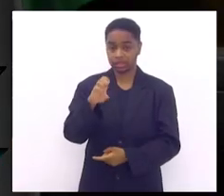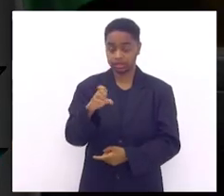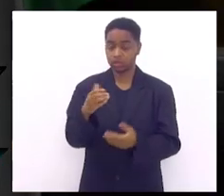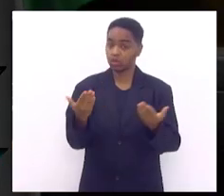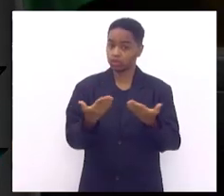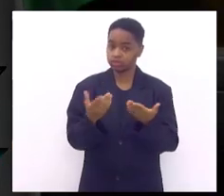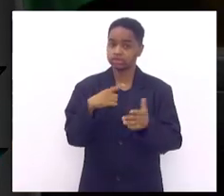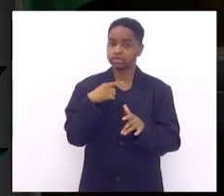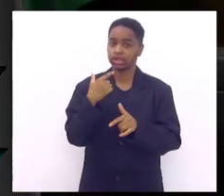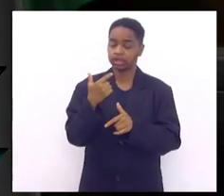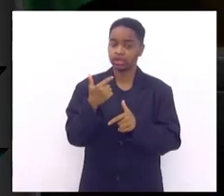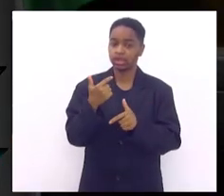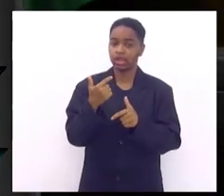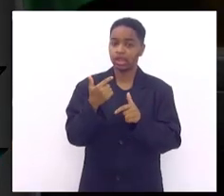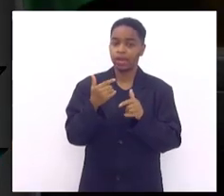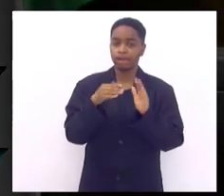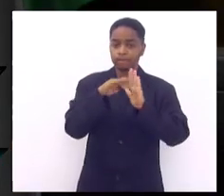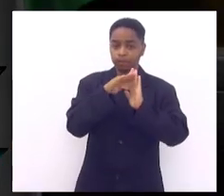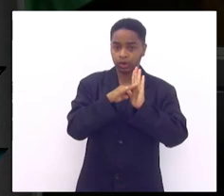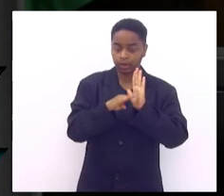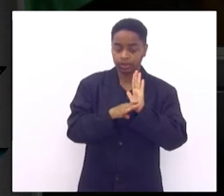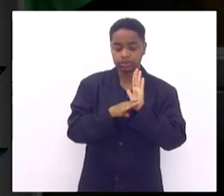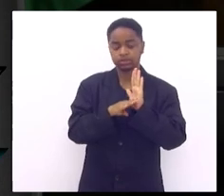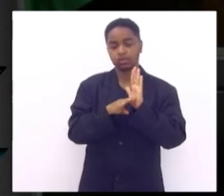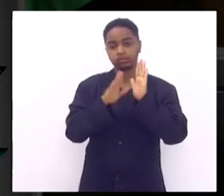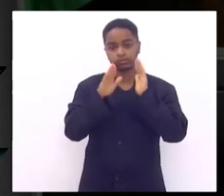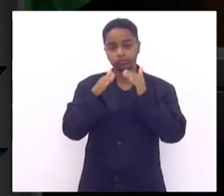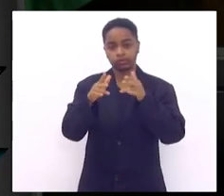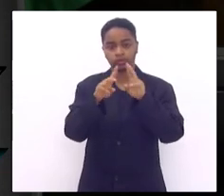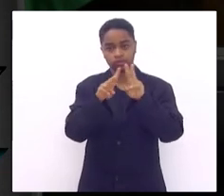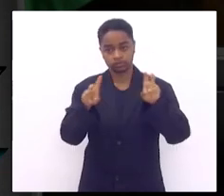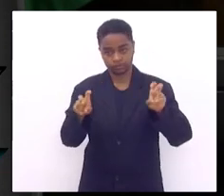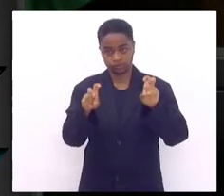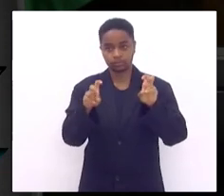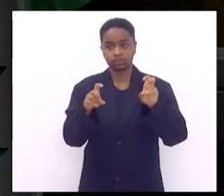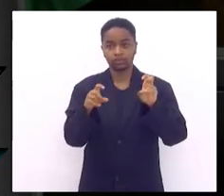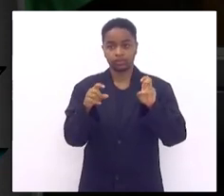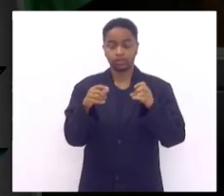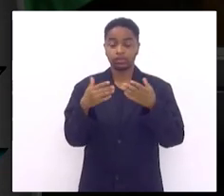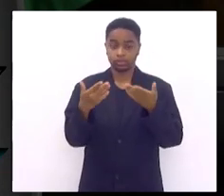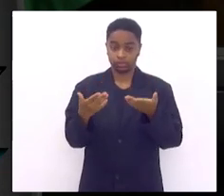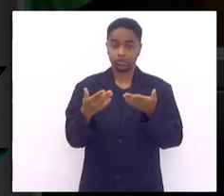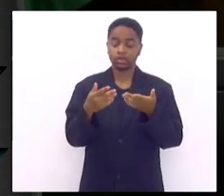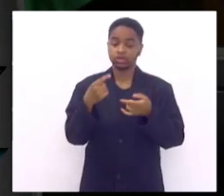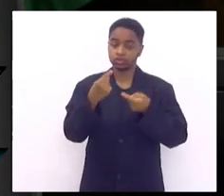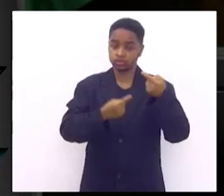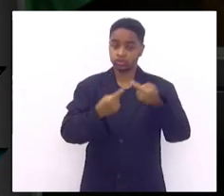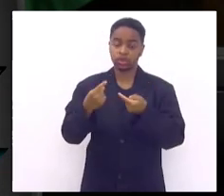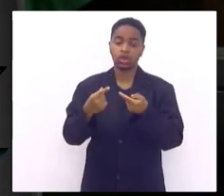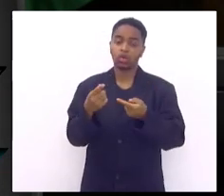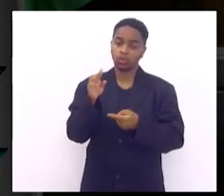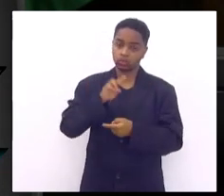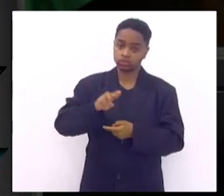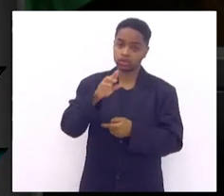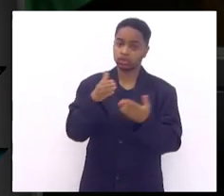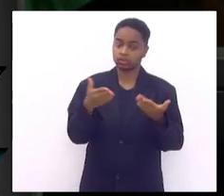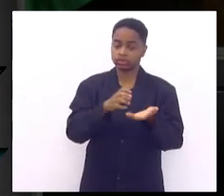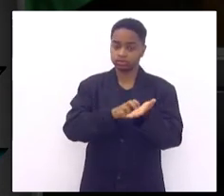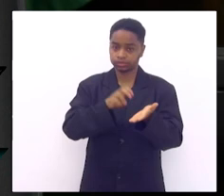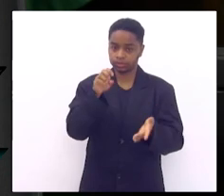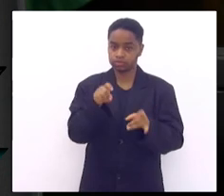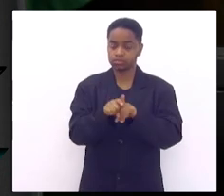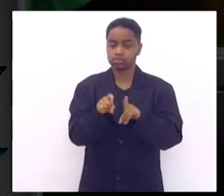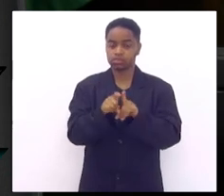tratando esse assunto é um órgão estadual que trata muito disso que estava usando a manhã toda também para